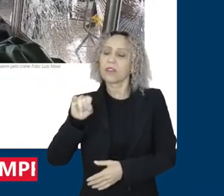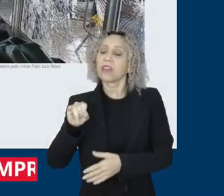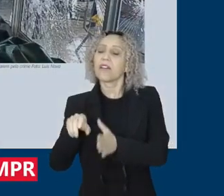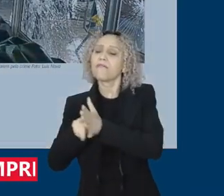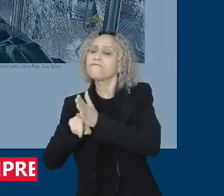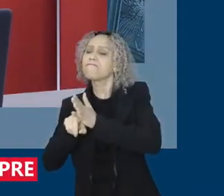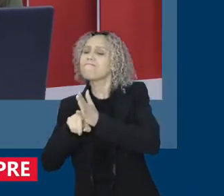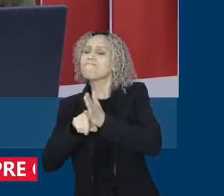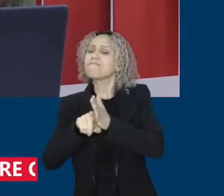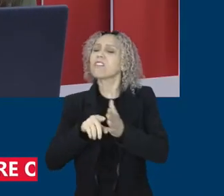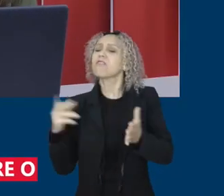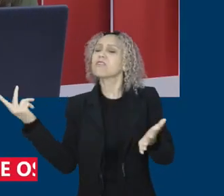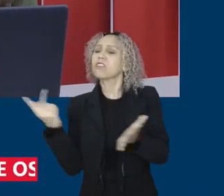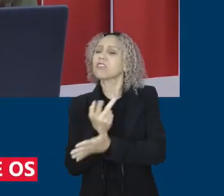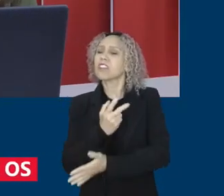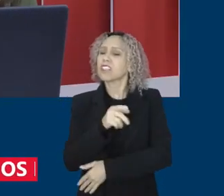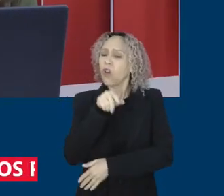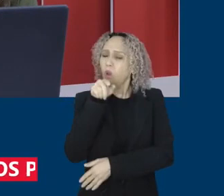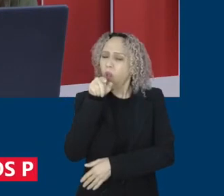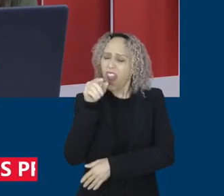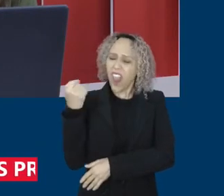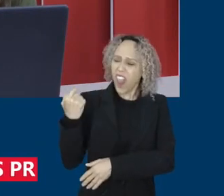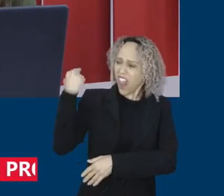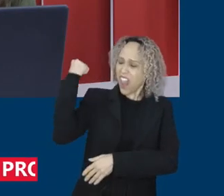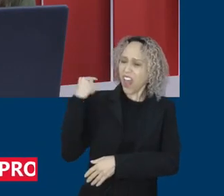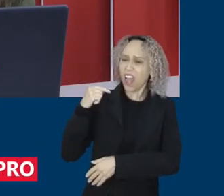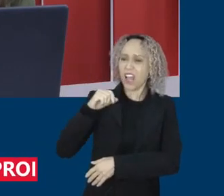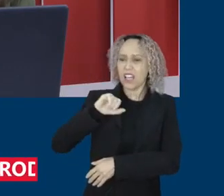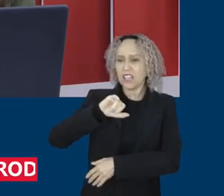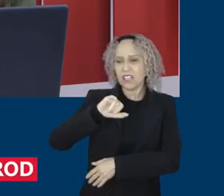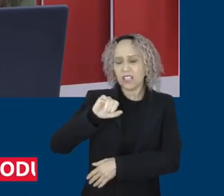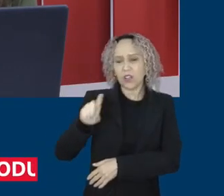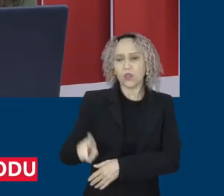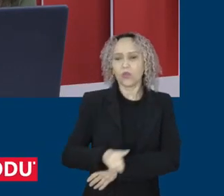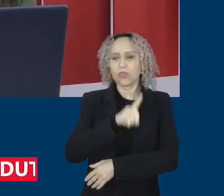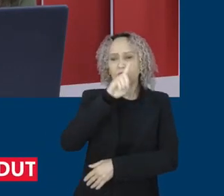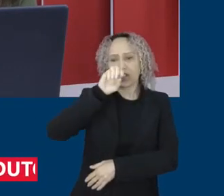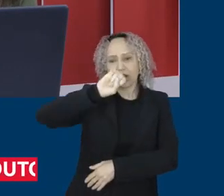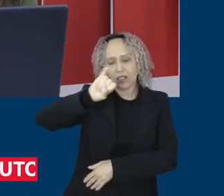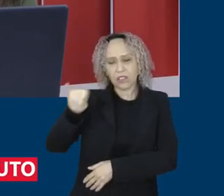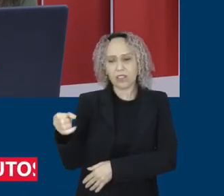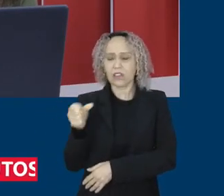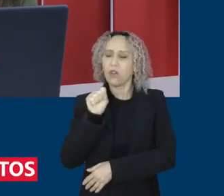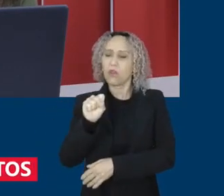atualizasse a gente sobre o andamento da comissão no Congresso.